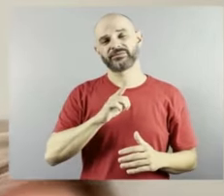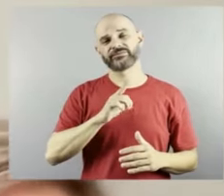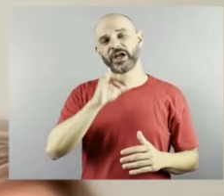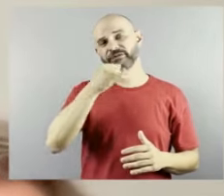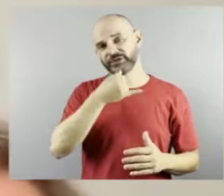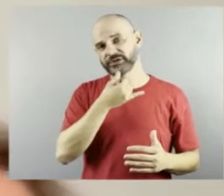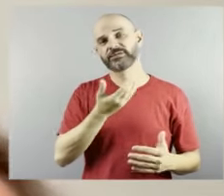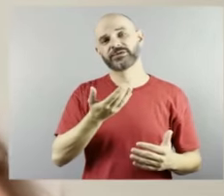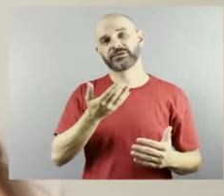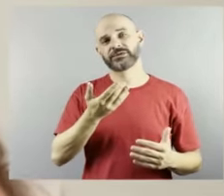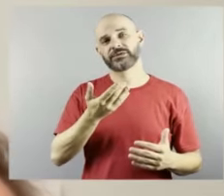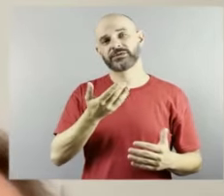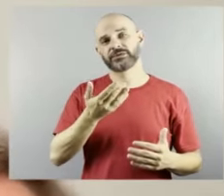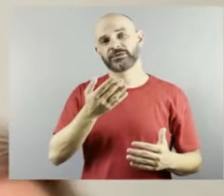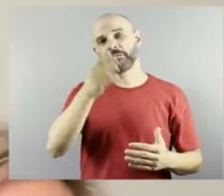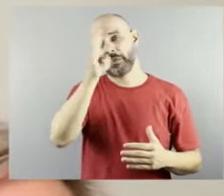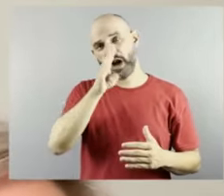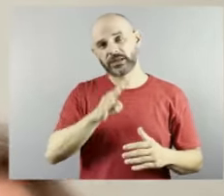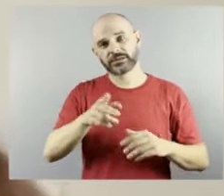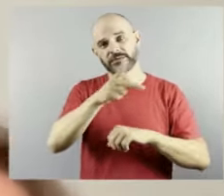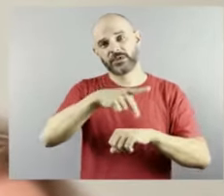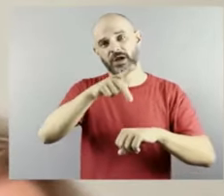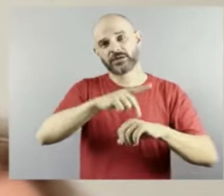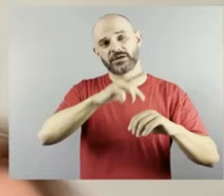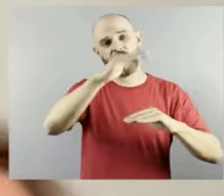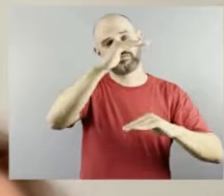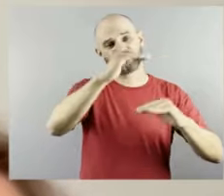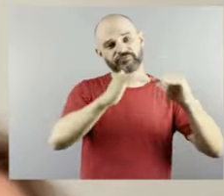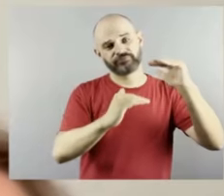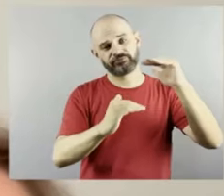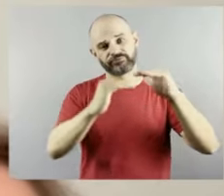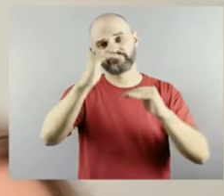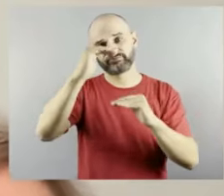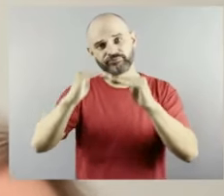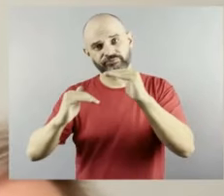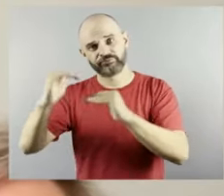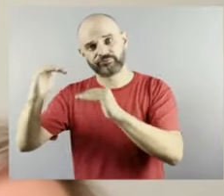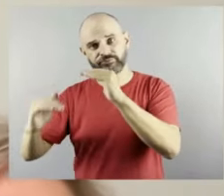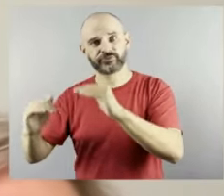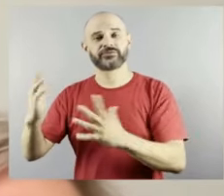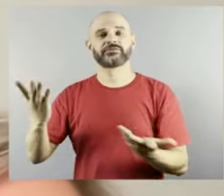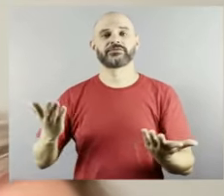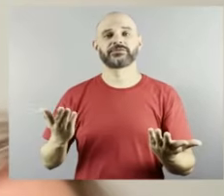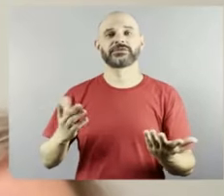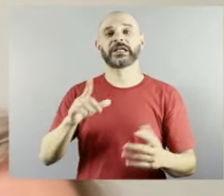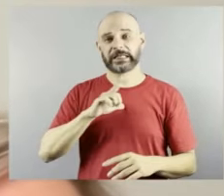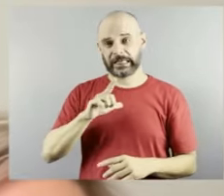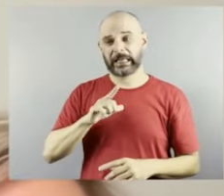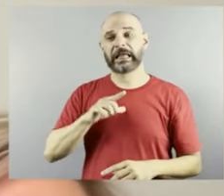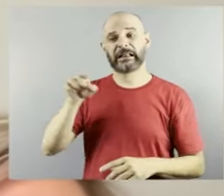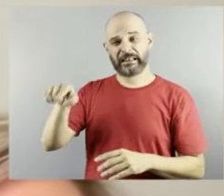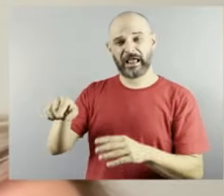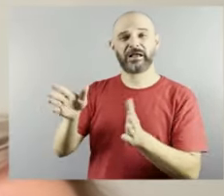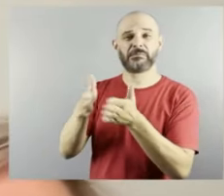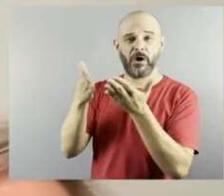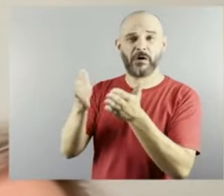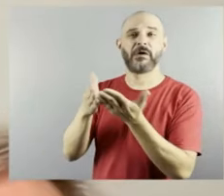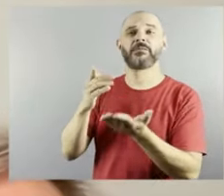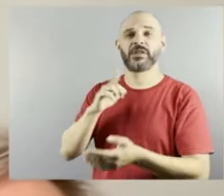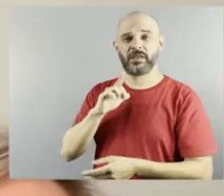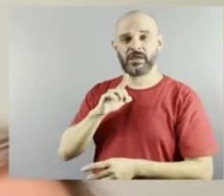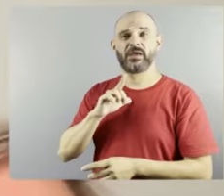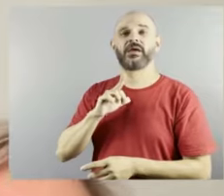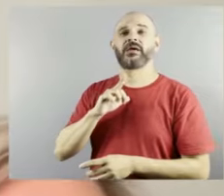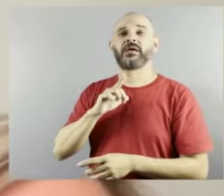camadas mais complicadas estão também pessoas com deficiência, as camadas, digamos assim, complicadas de oportunidade,